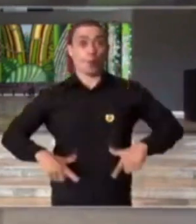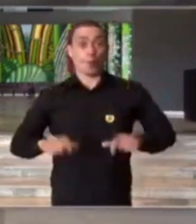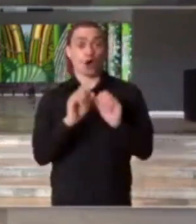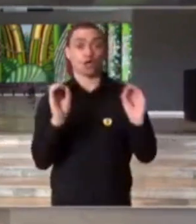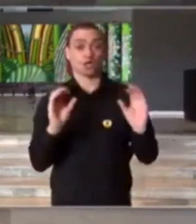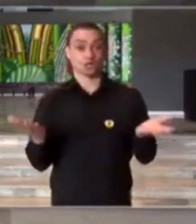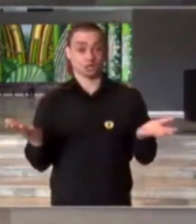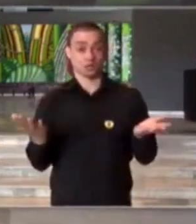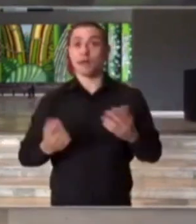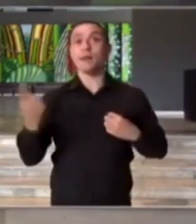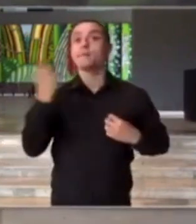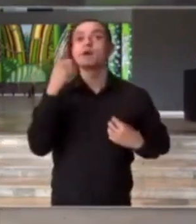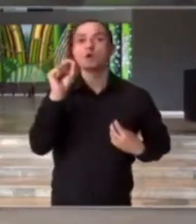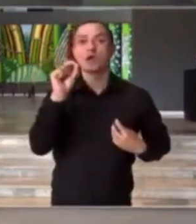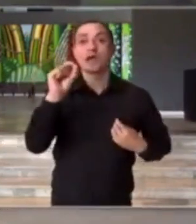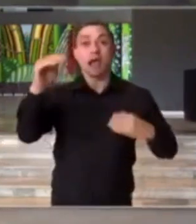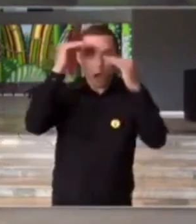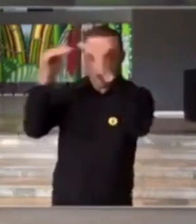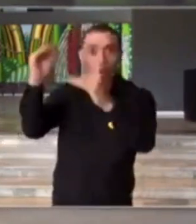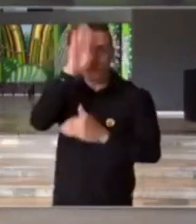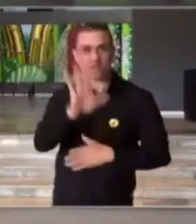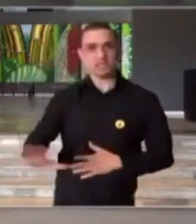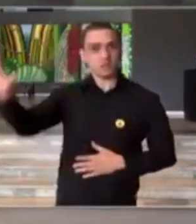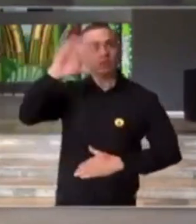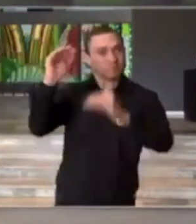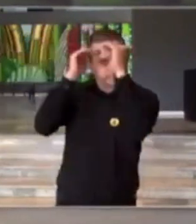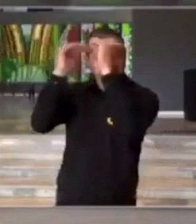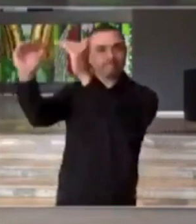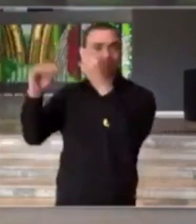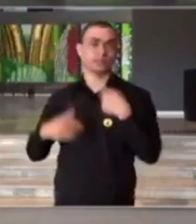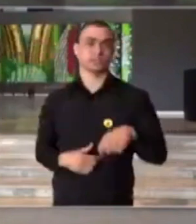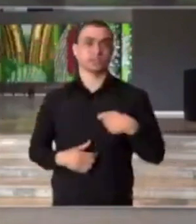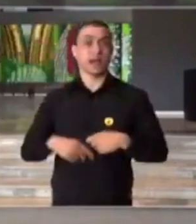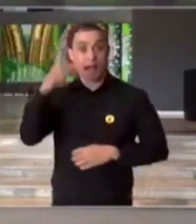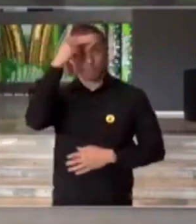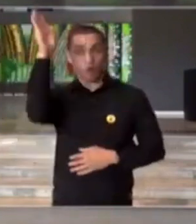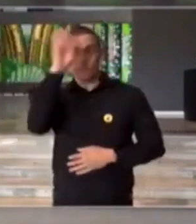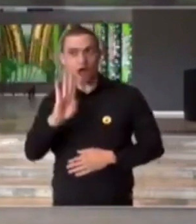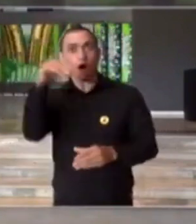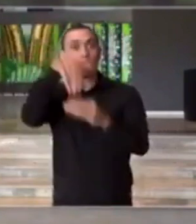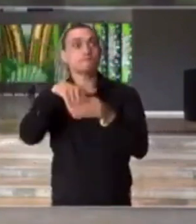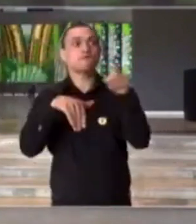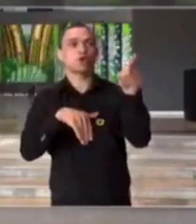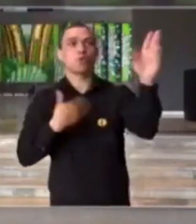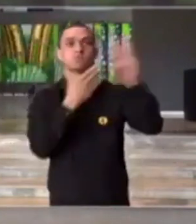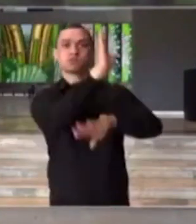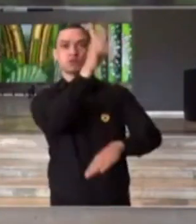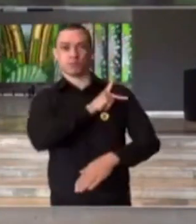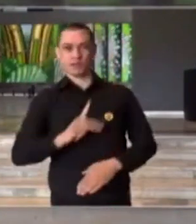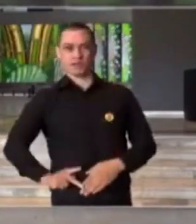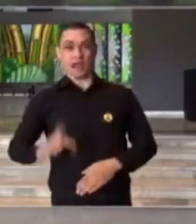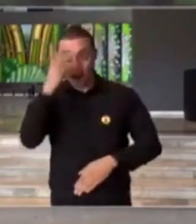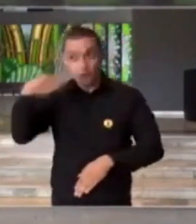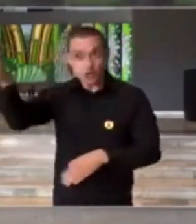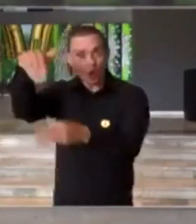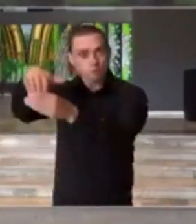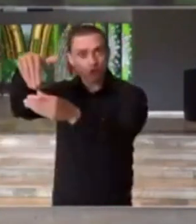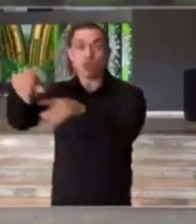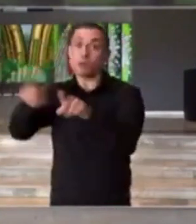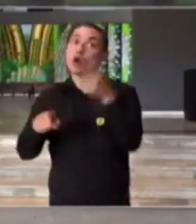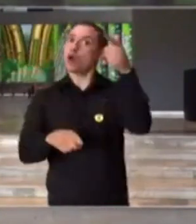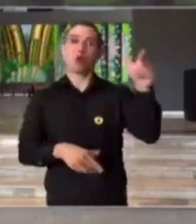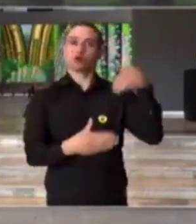Começando por respeitar os brasileiros, os brasileiros que o elegeram presidente da República e os que não o